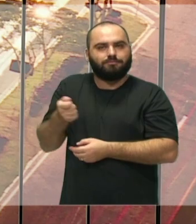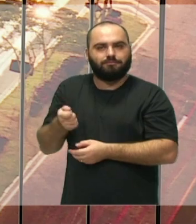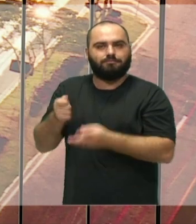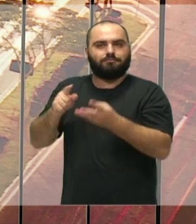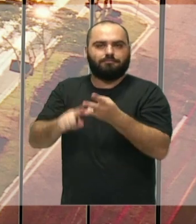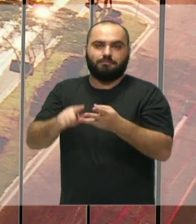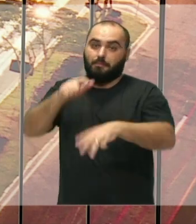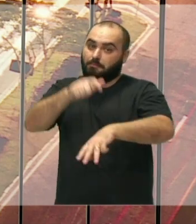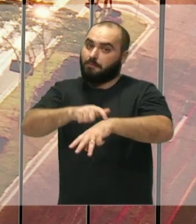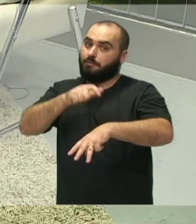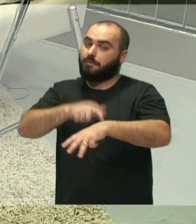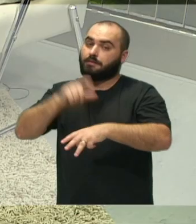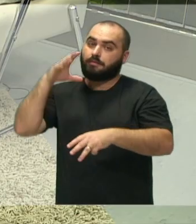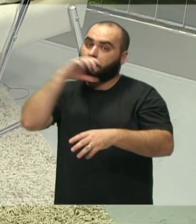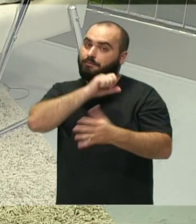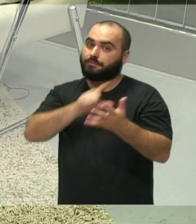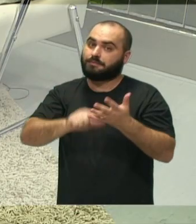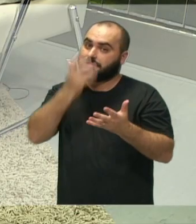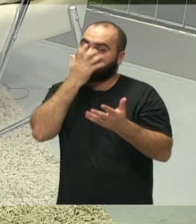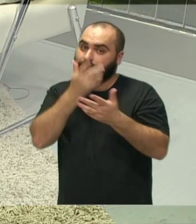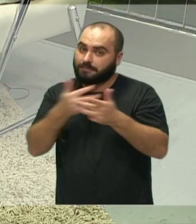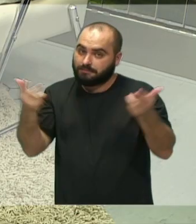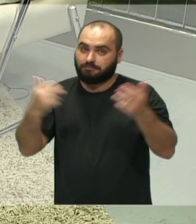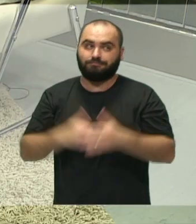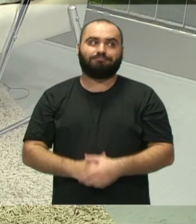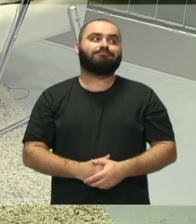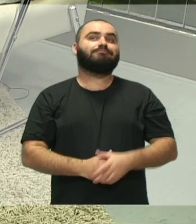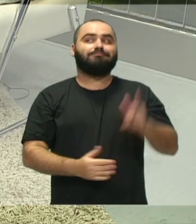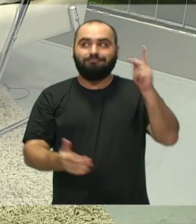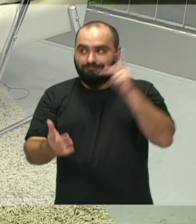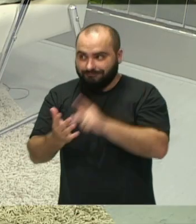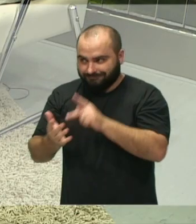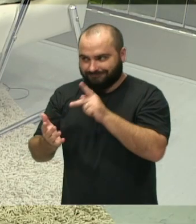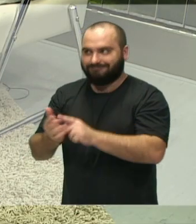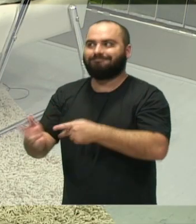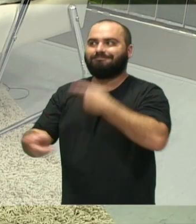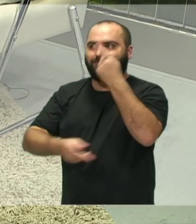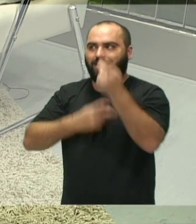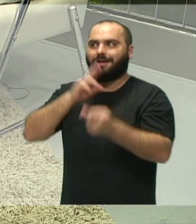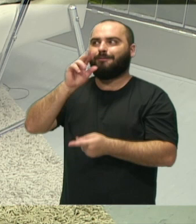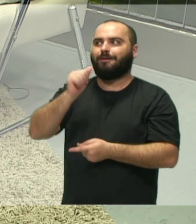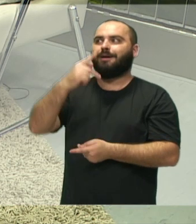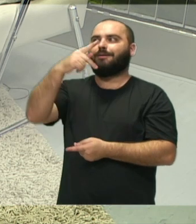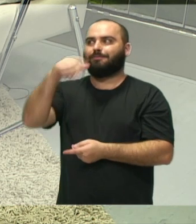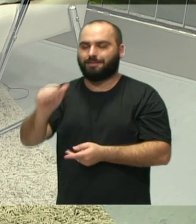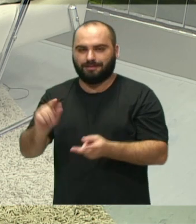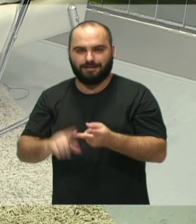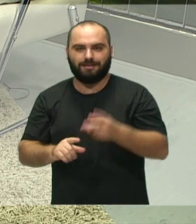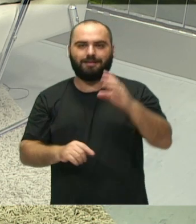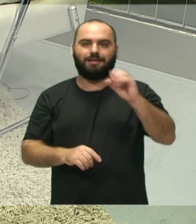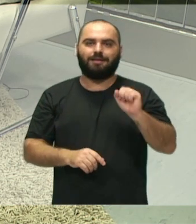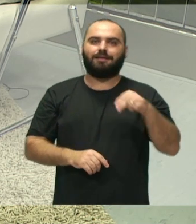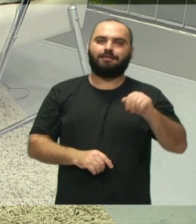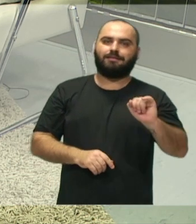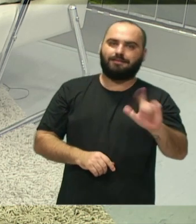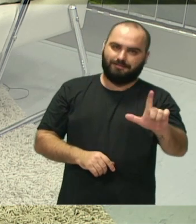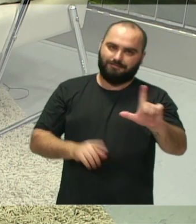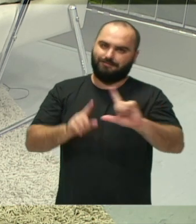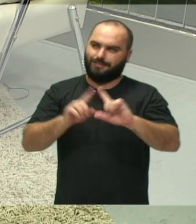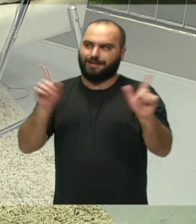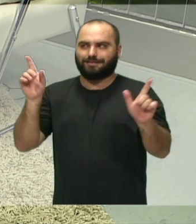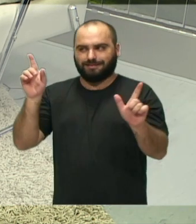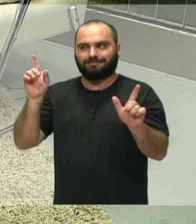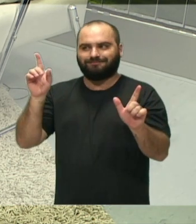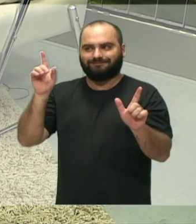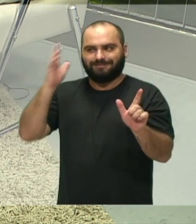ressaltar isso. Sim, tantos anos, né, falando a UAPA e Caneo Público e faz tanto sentido essa palavra provisório, mas quando chega, o animal